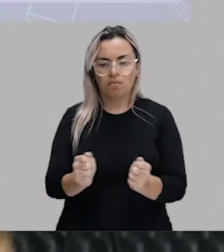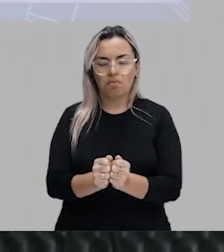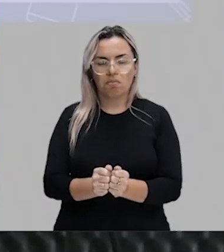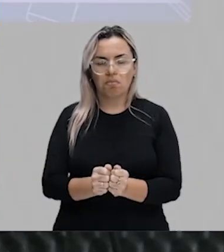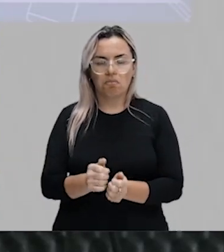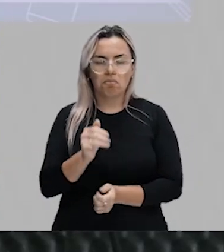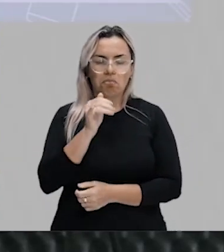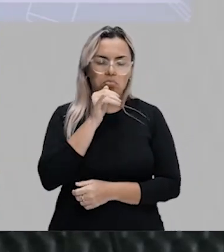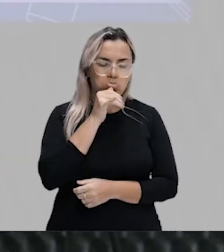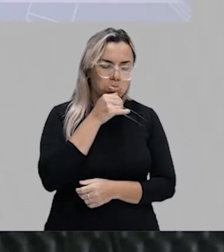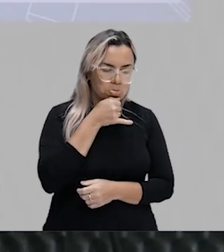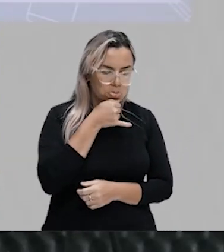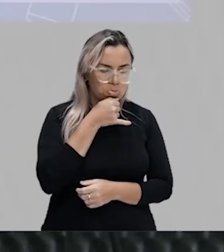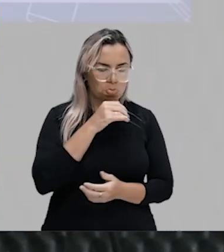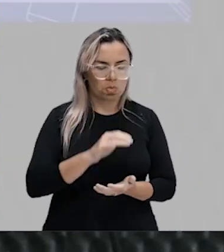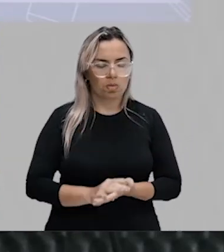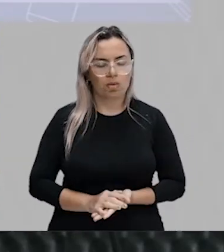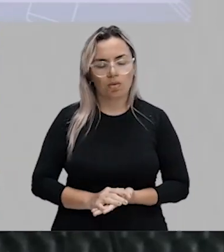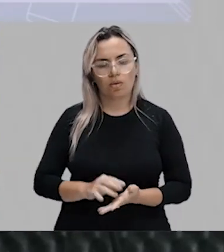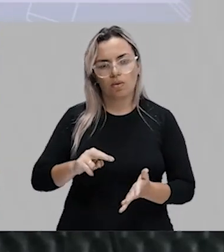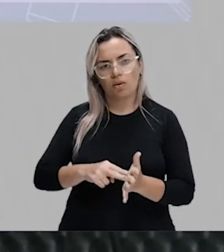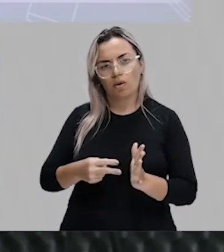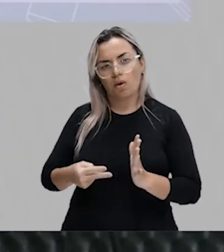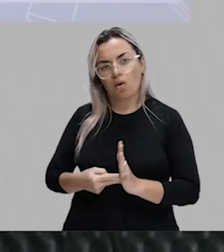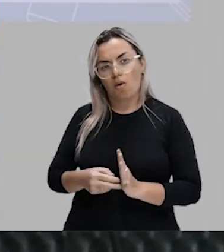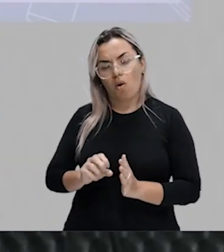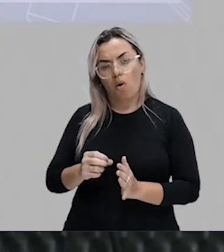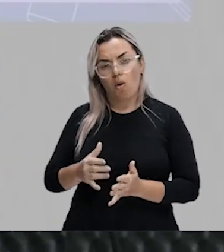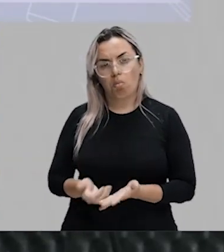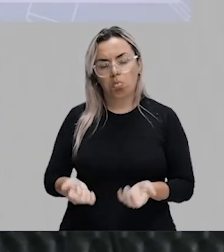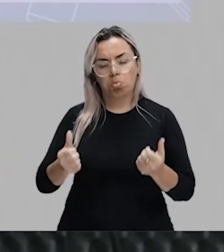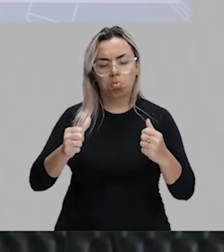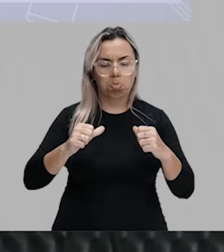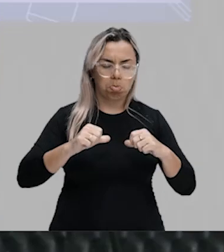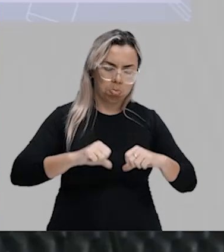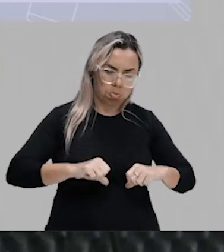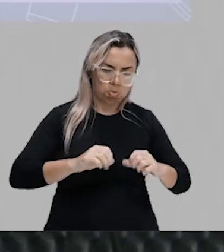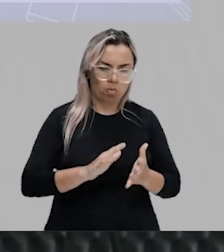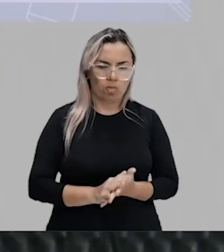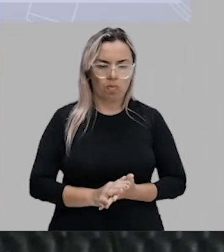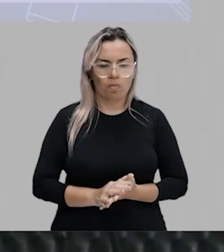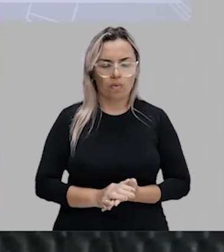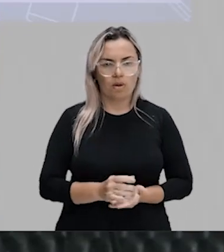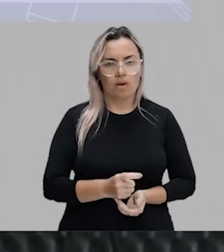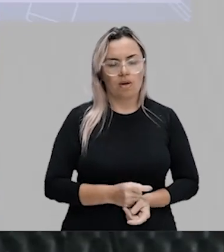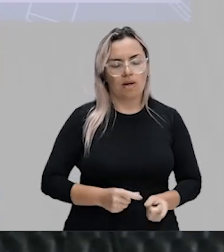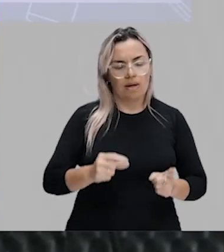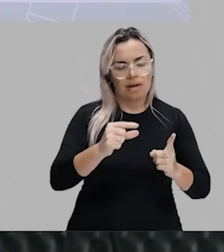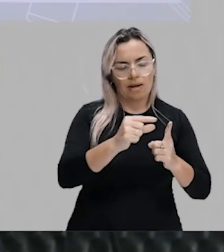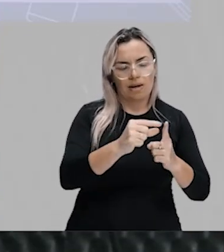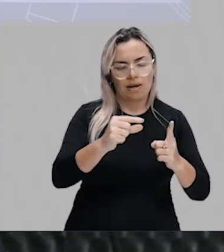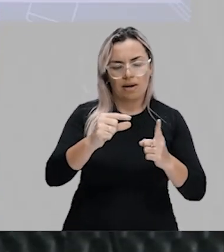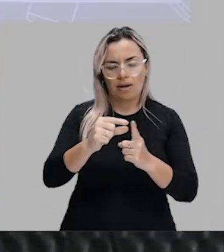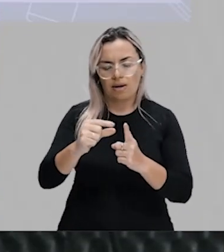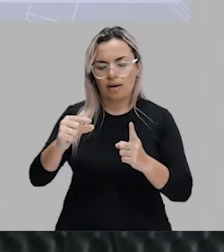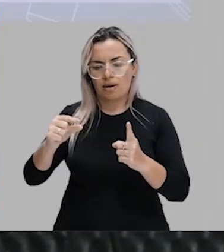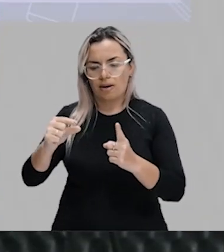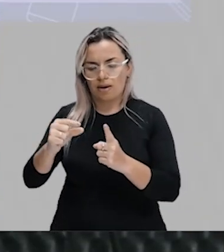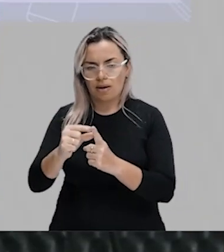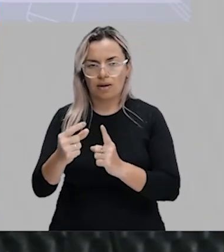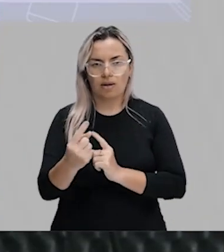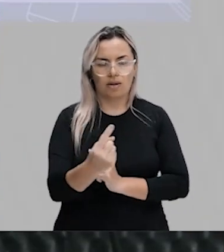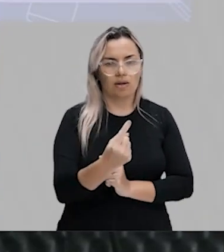tristão. Ou significa estar desmotivado. Mas cada palavra dessa sozinha, ela tem uma sua